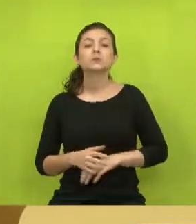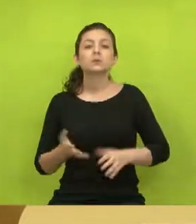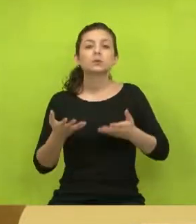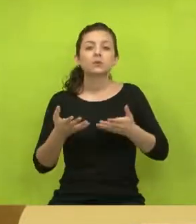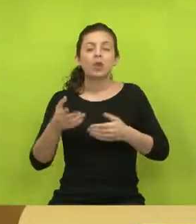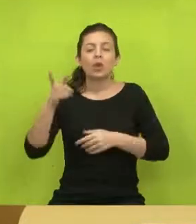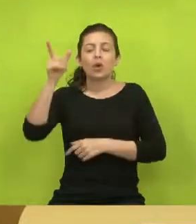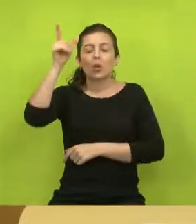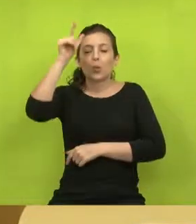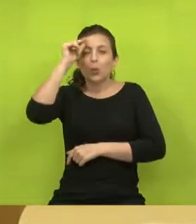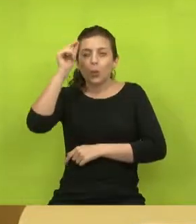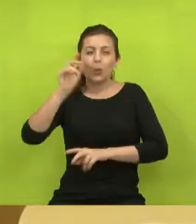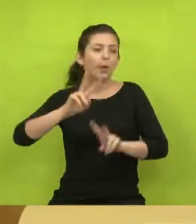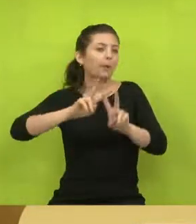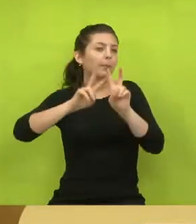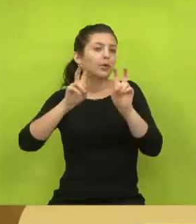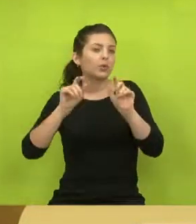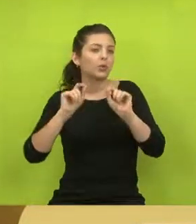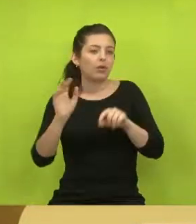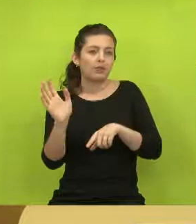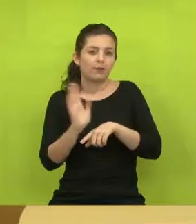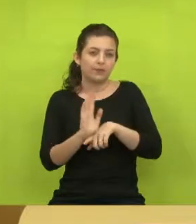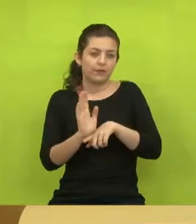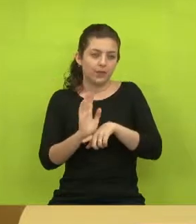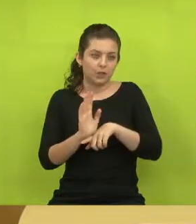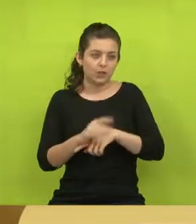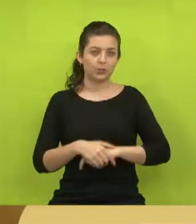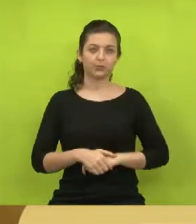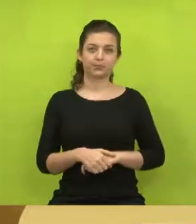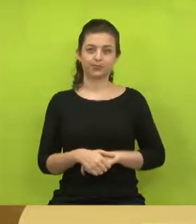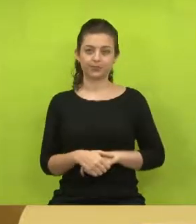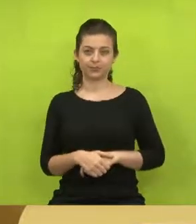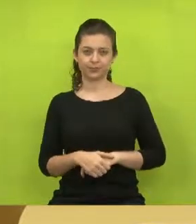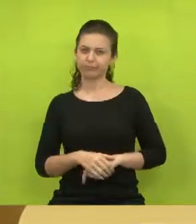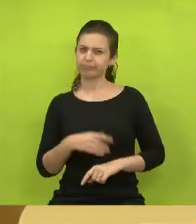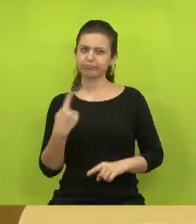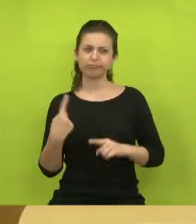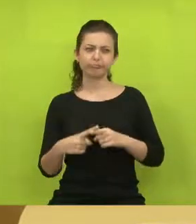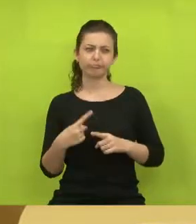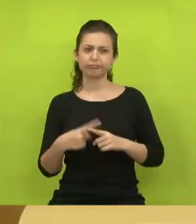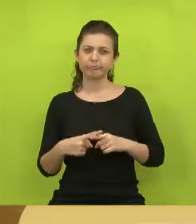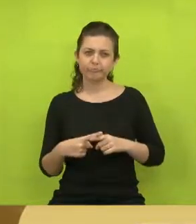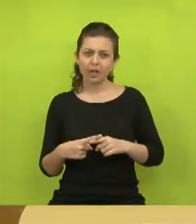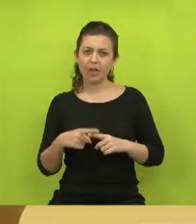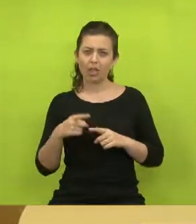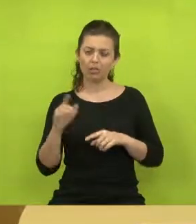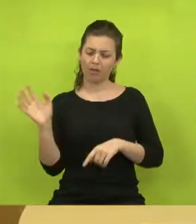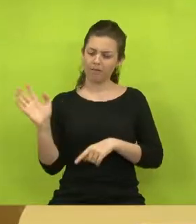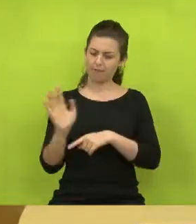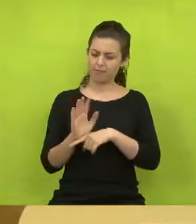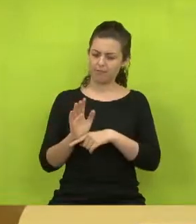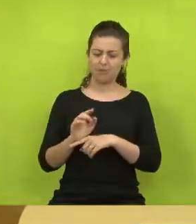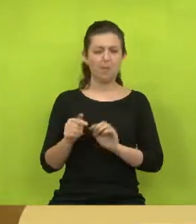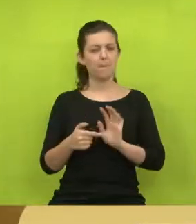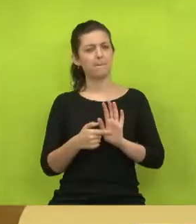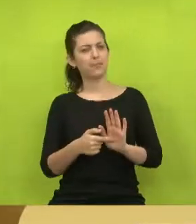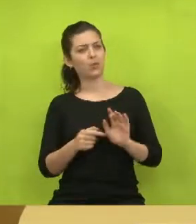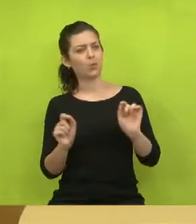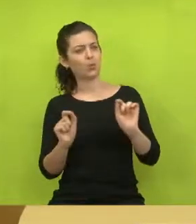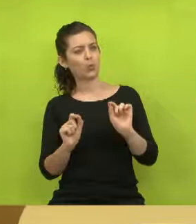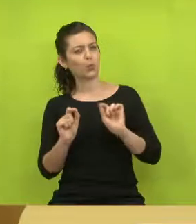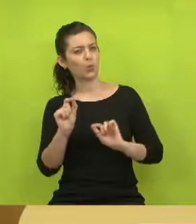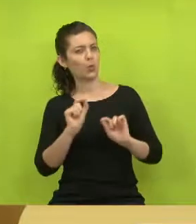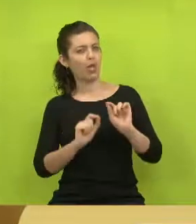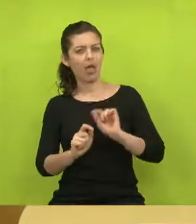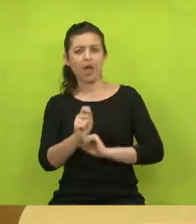refrescar a nossa memória e trazer um vídeo que eu fiz. Por quê? Porque esse vídeo mostra que ainda não foi